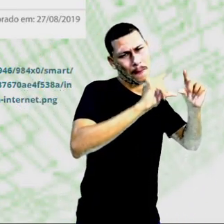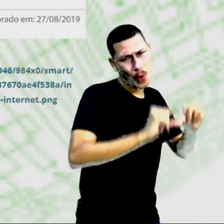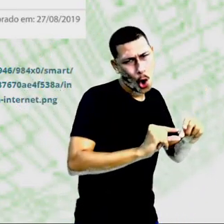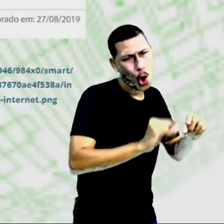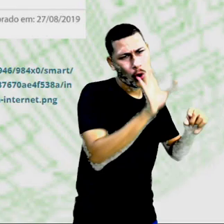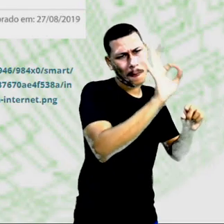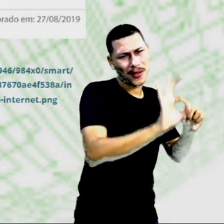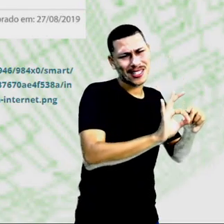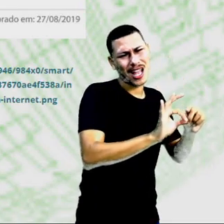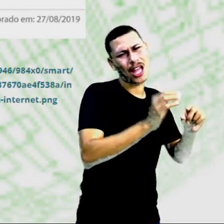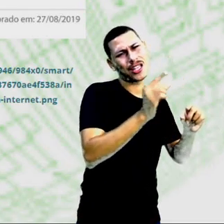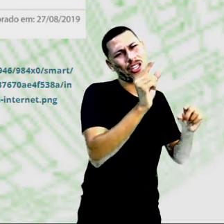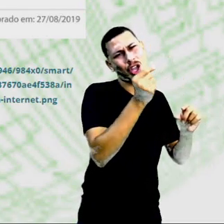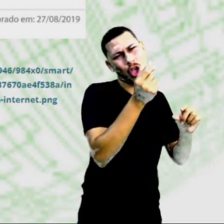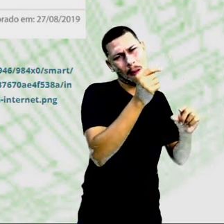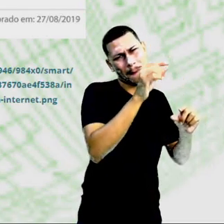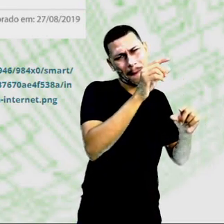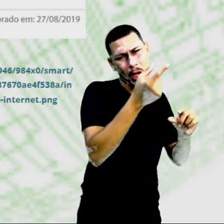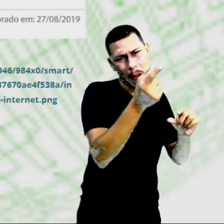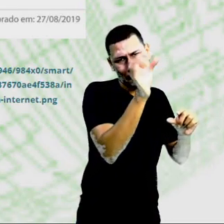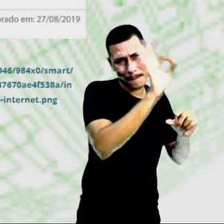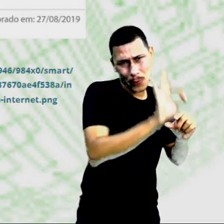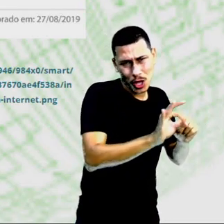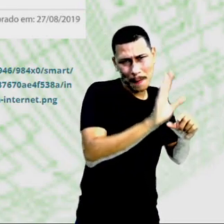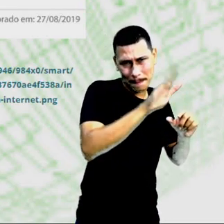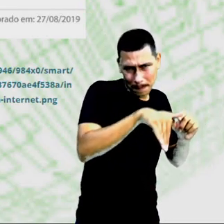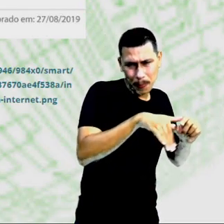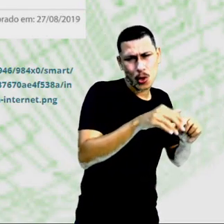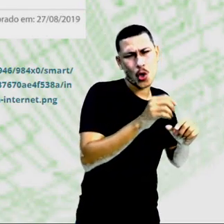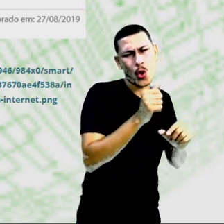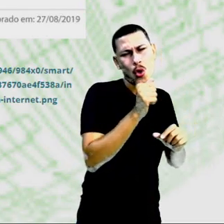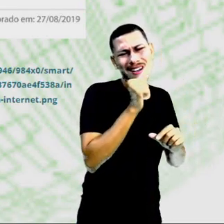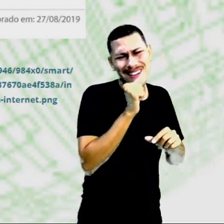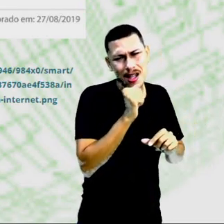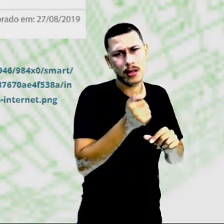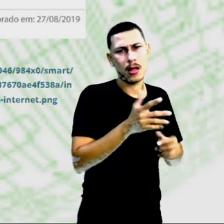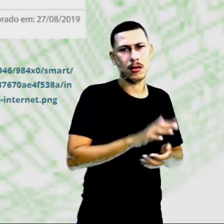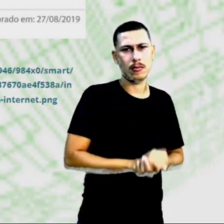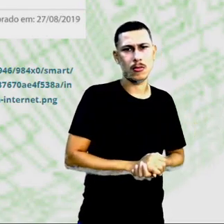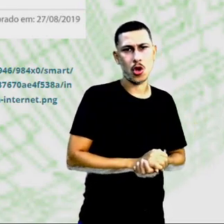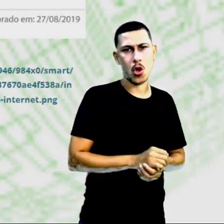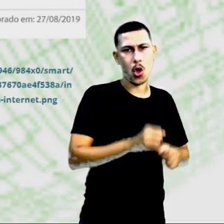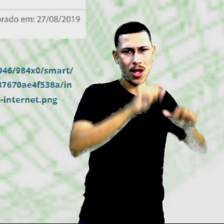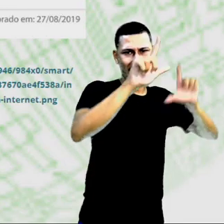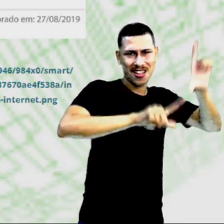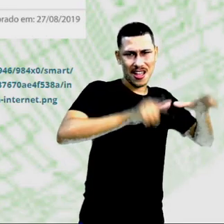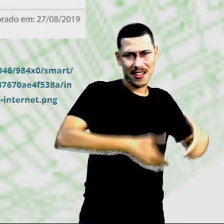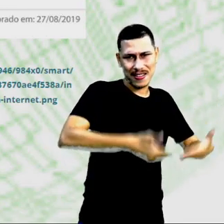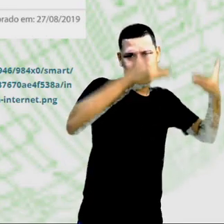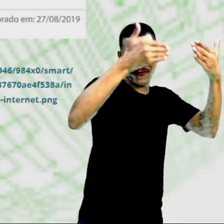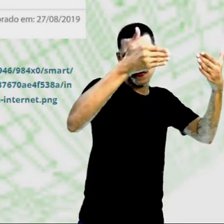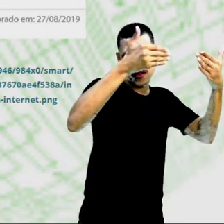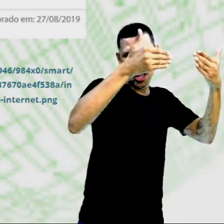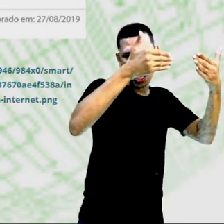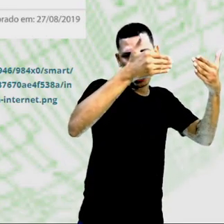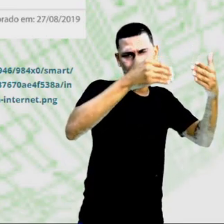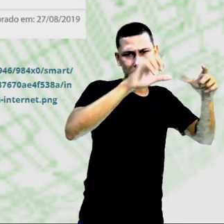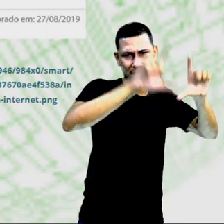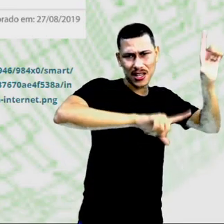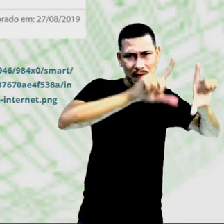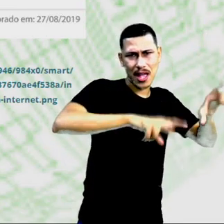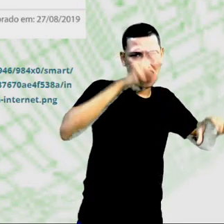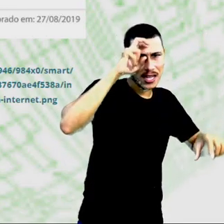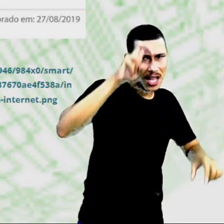Pessoas que usam computador, como você pode ver aí, Smart TV, de 2017, 2018, veja.